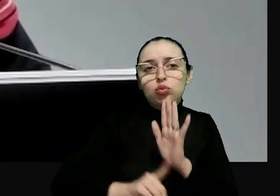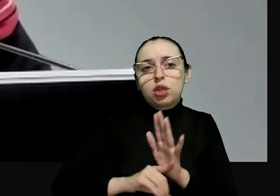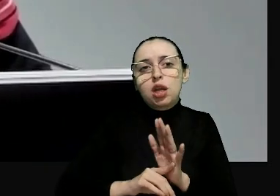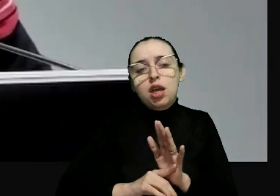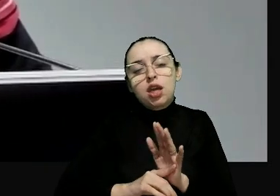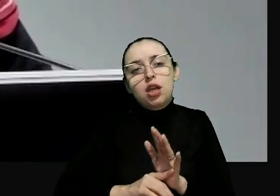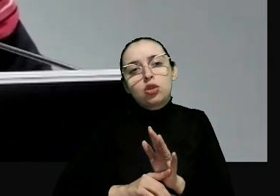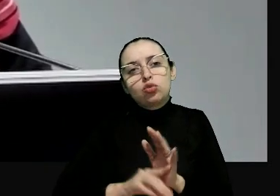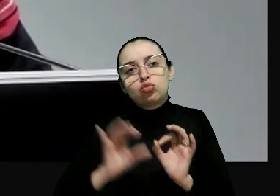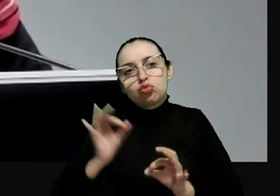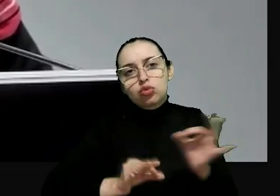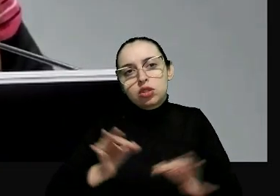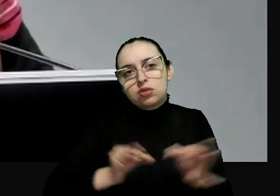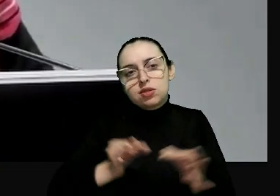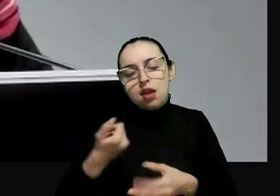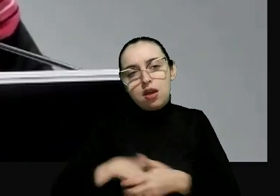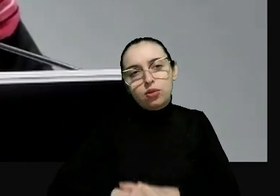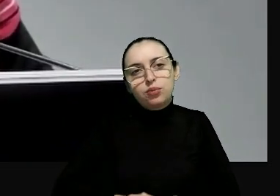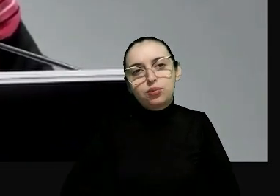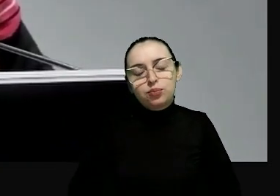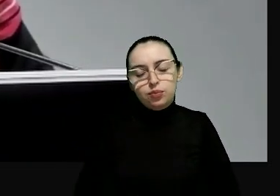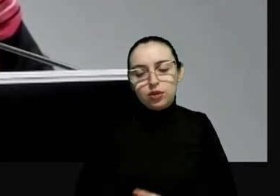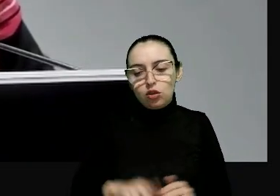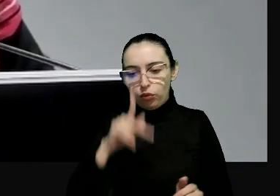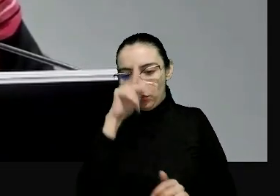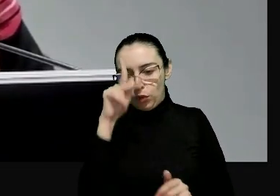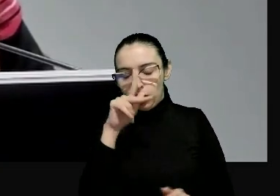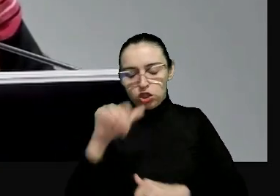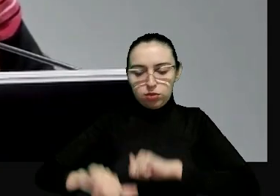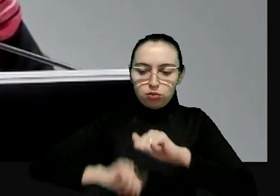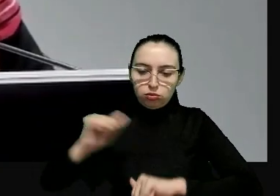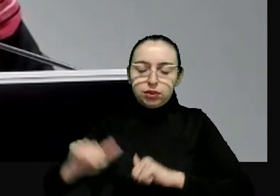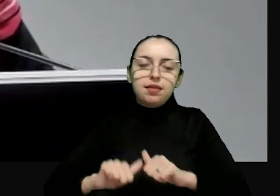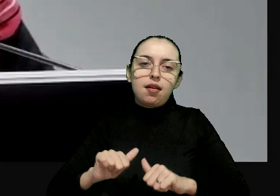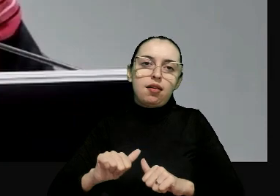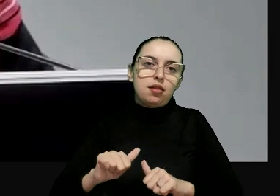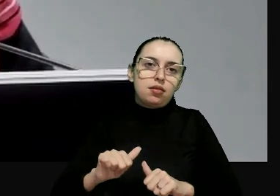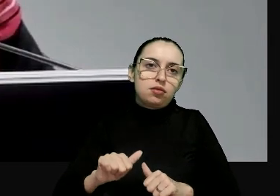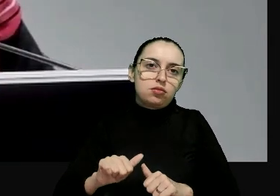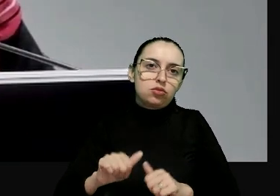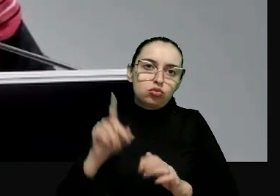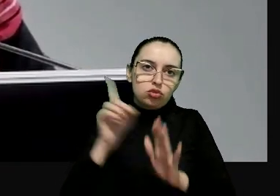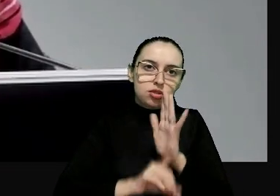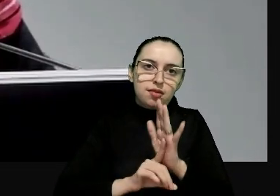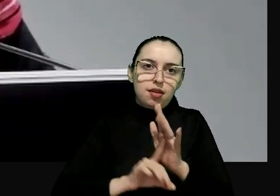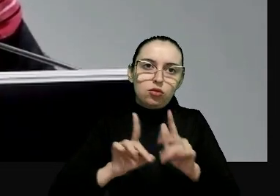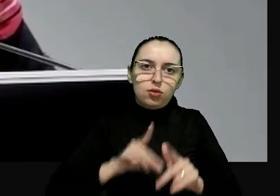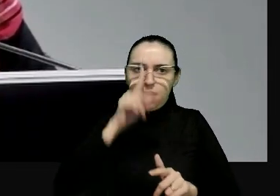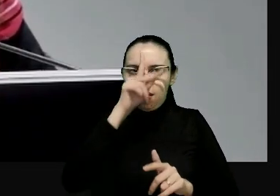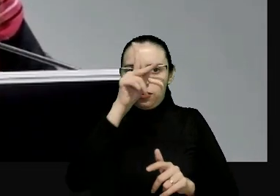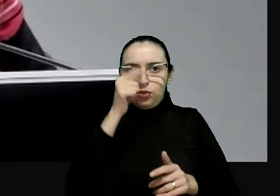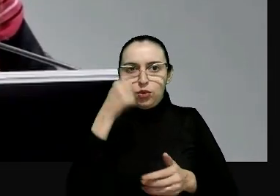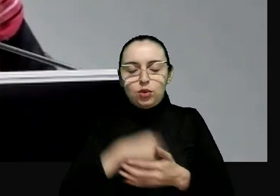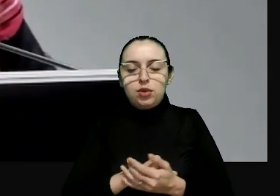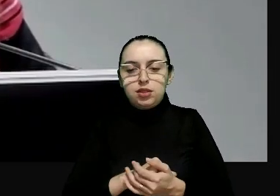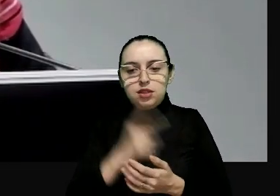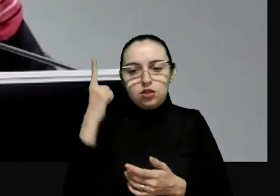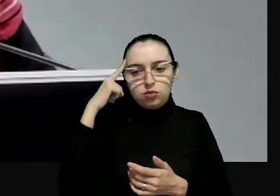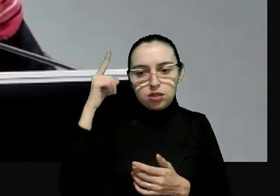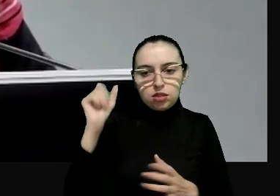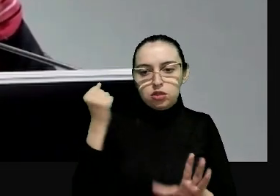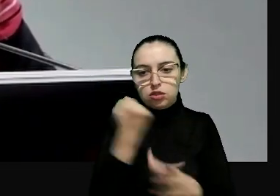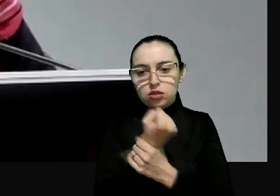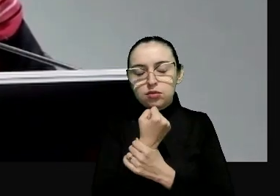independente que seja capaz de converter o direito da força na força do direito